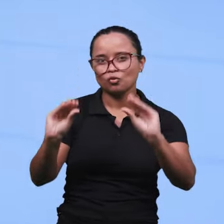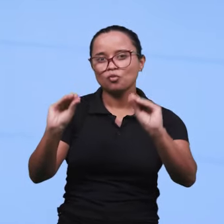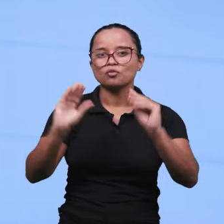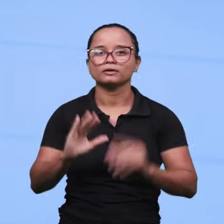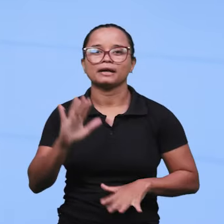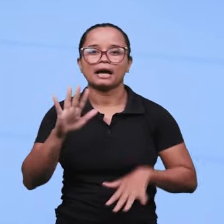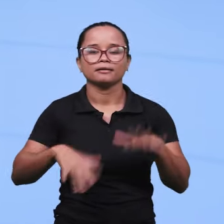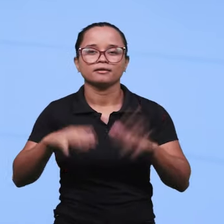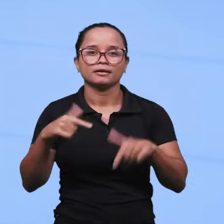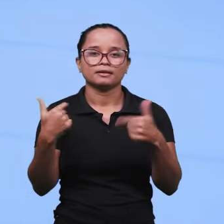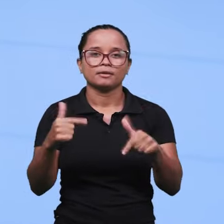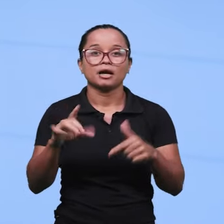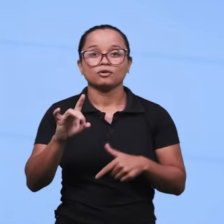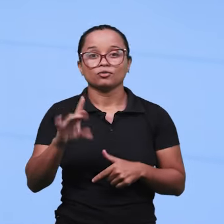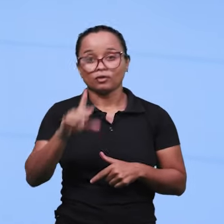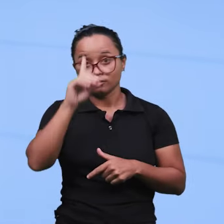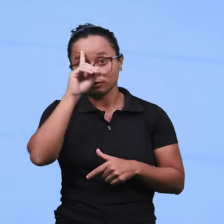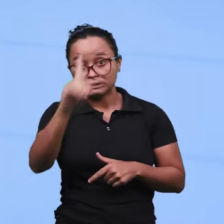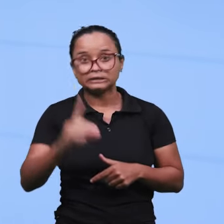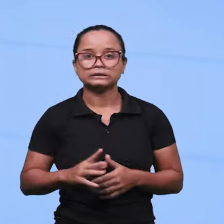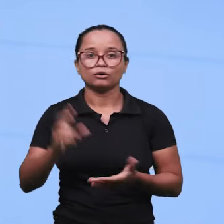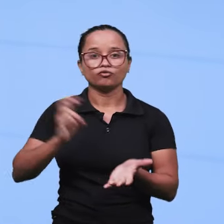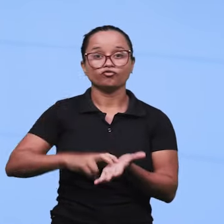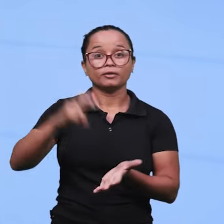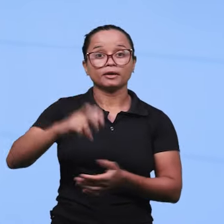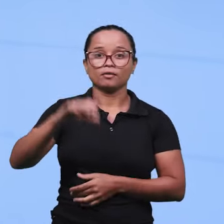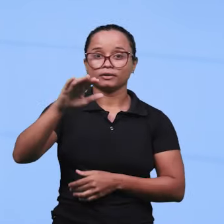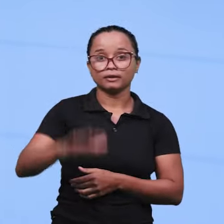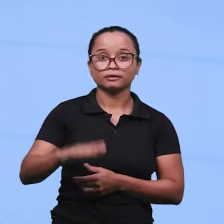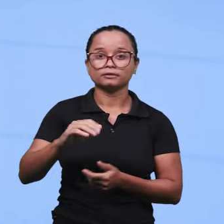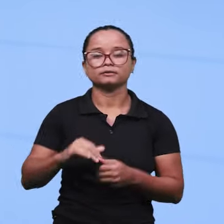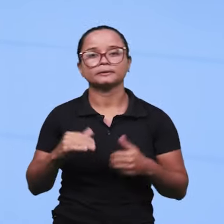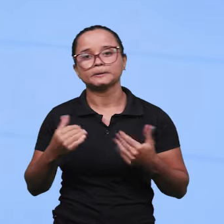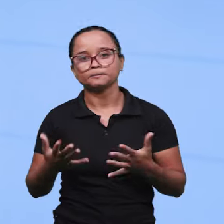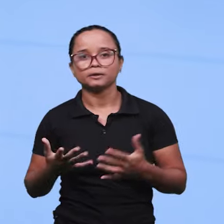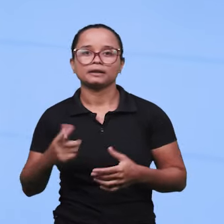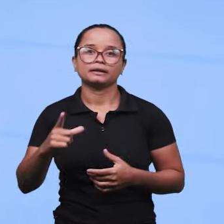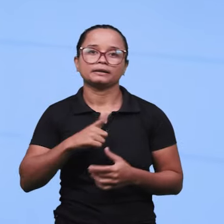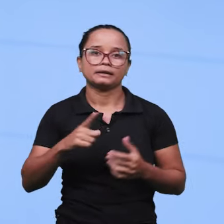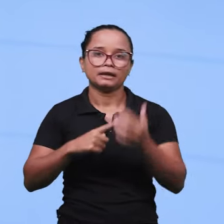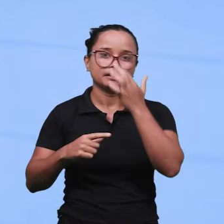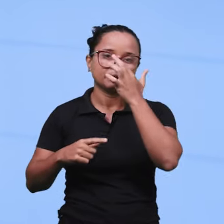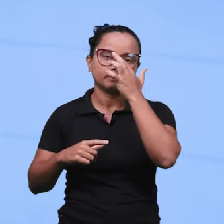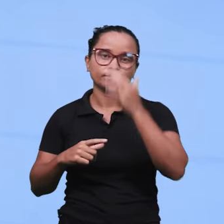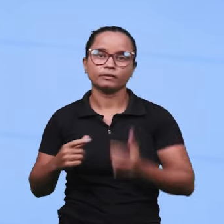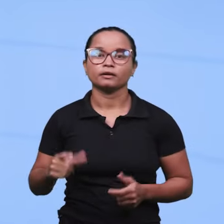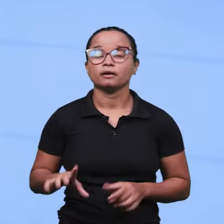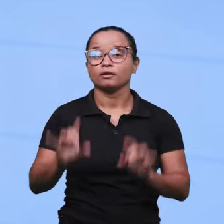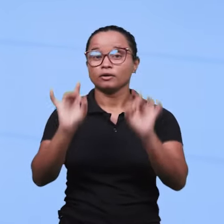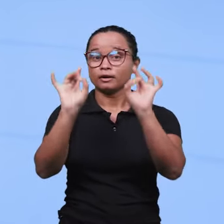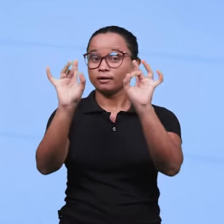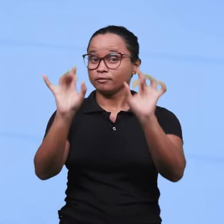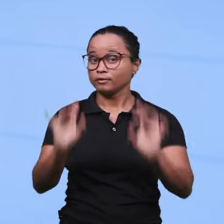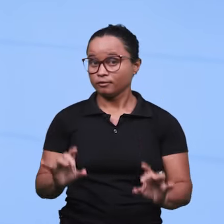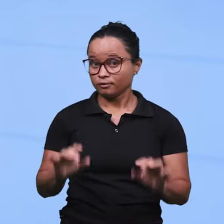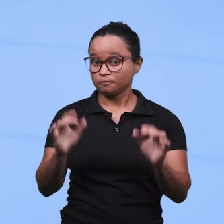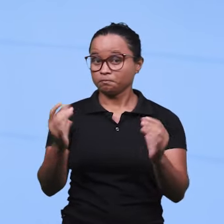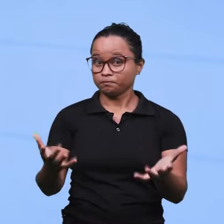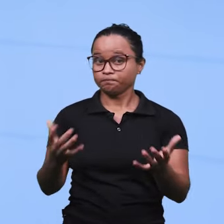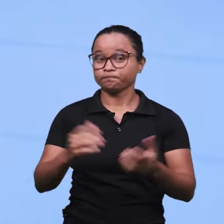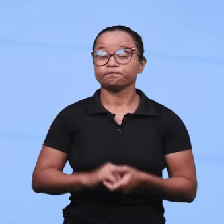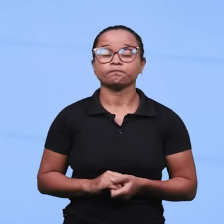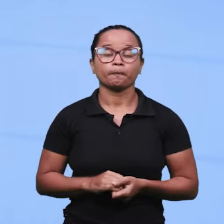trabalhar, às vezes, só durante o dia, no meio da manhã ou no meio da tarde. Enfim, existem inúmeras jornadas e escalas especiais. Então,